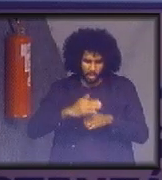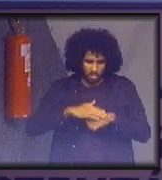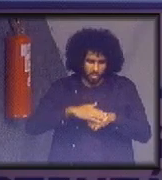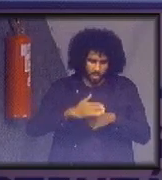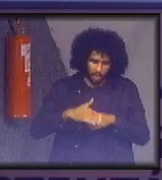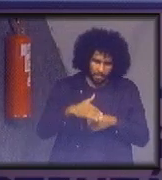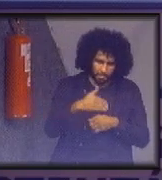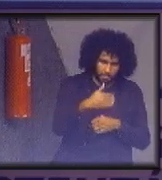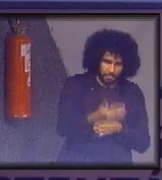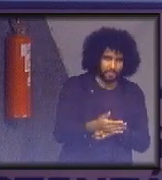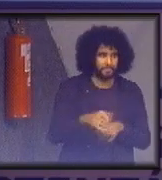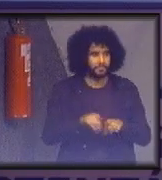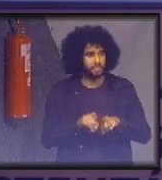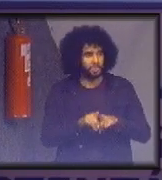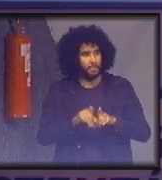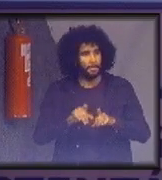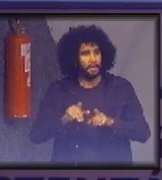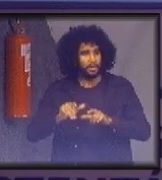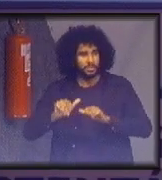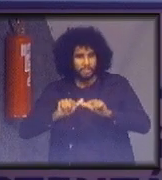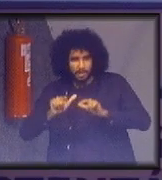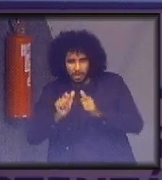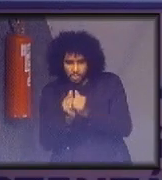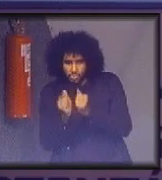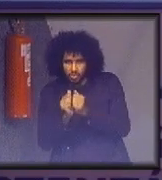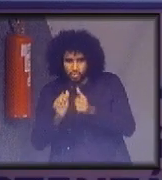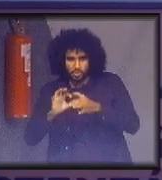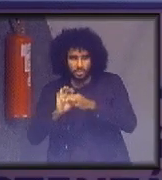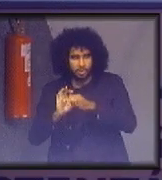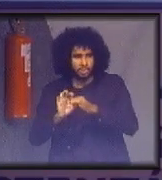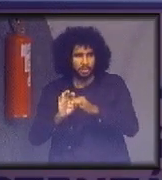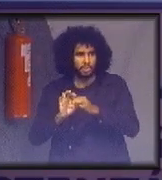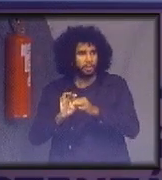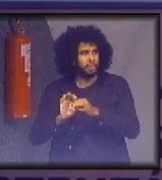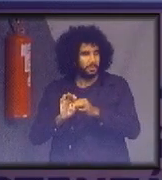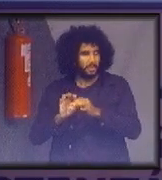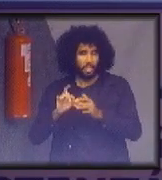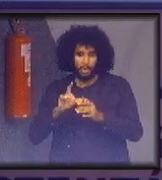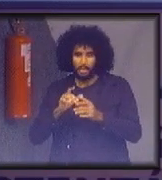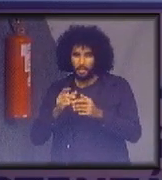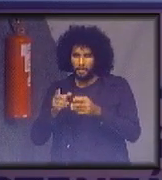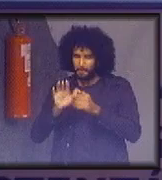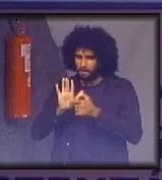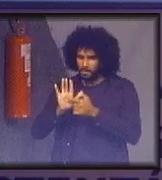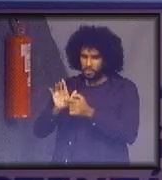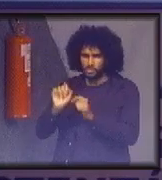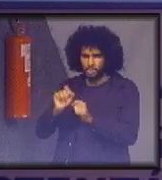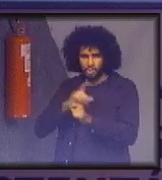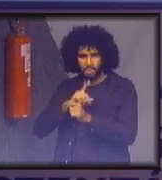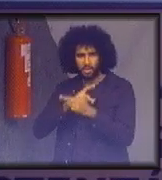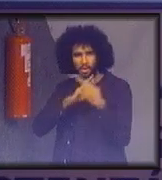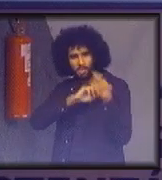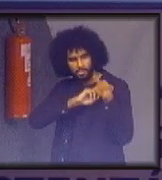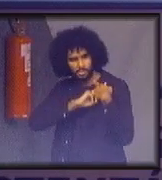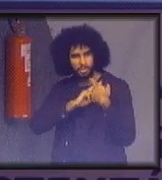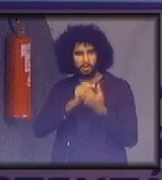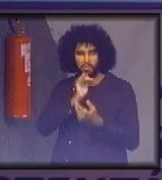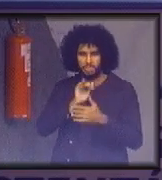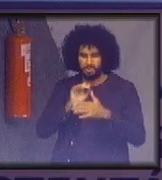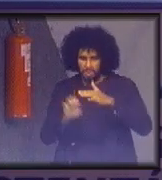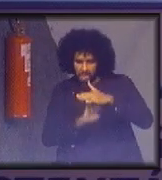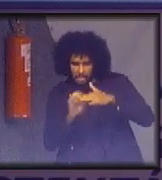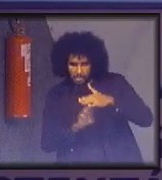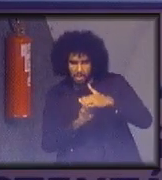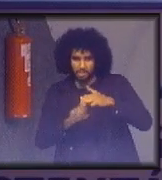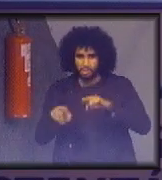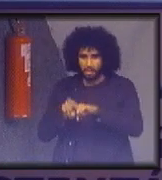ações integradas e conjuntas, é o exemplo de responsabilidade compartilhada por resíduos entre empresas, governos